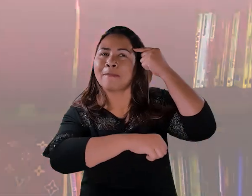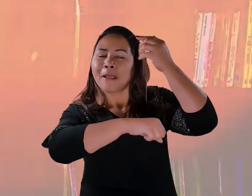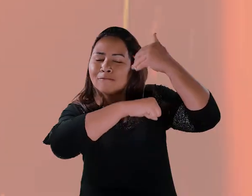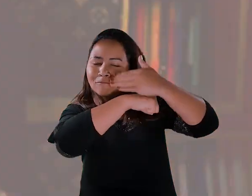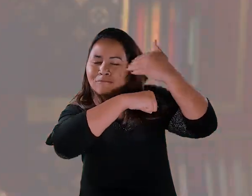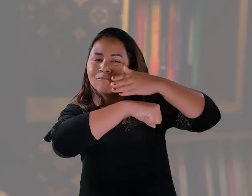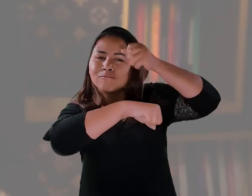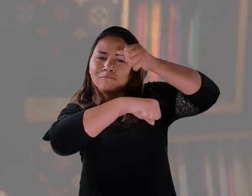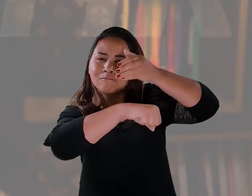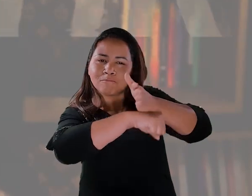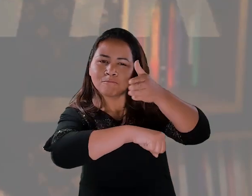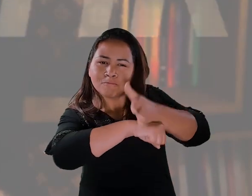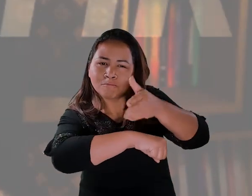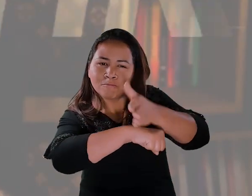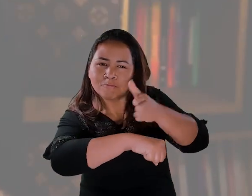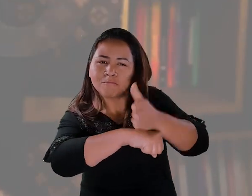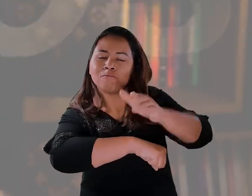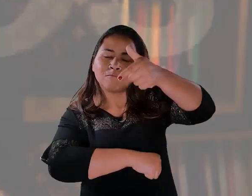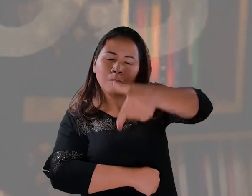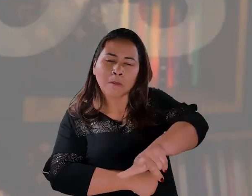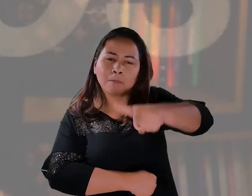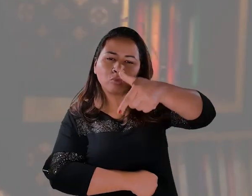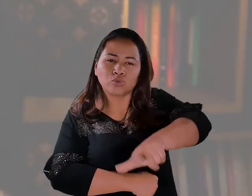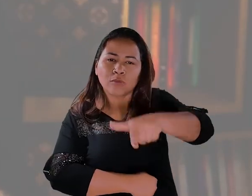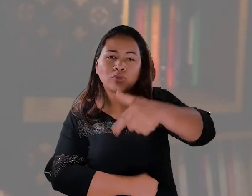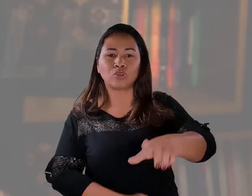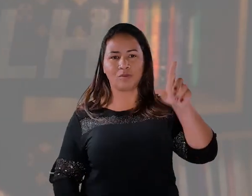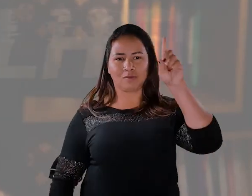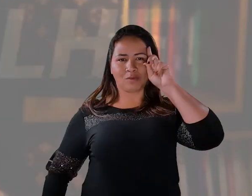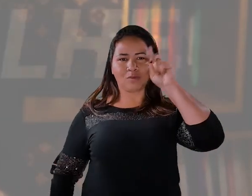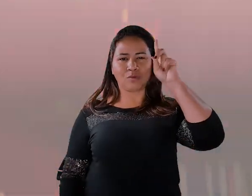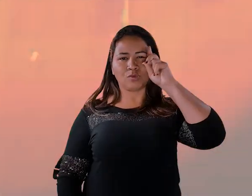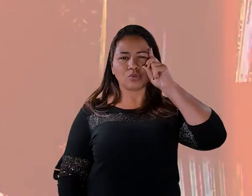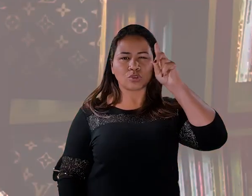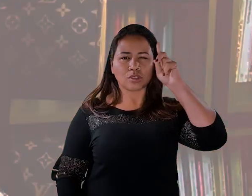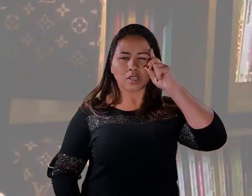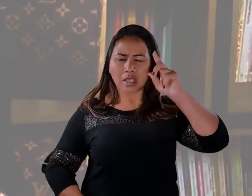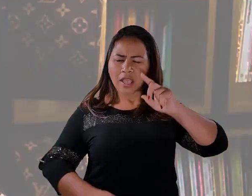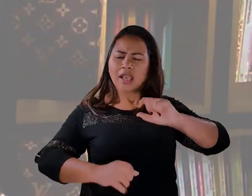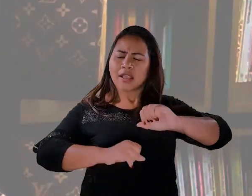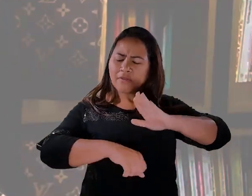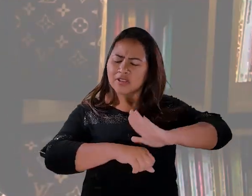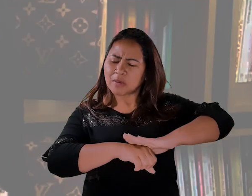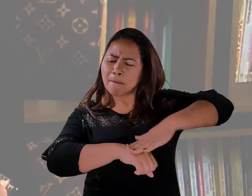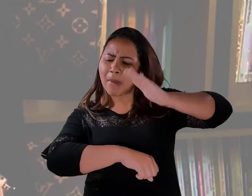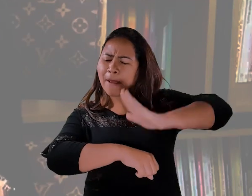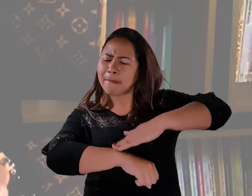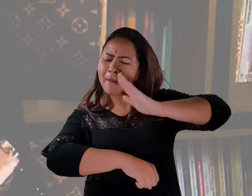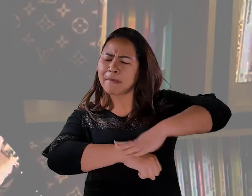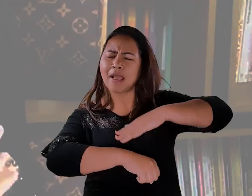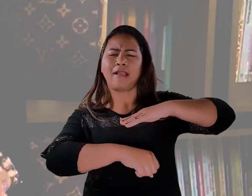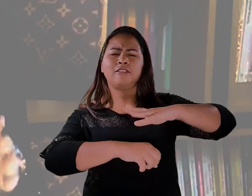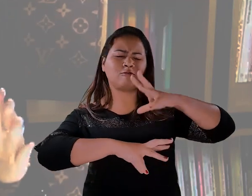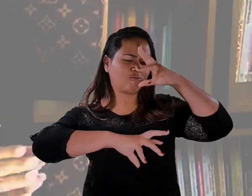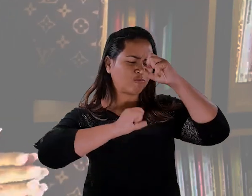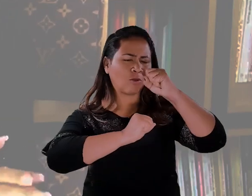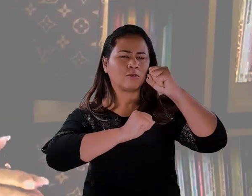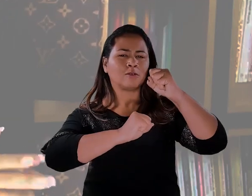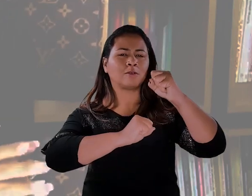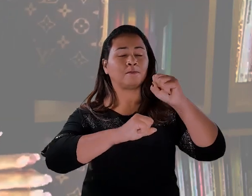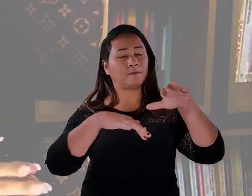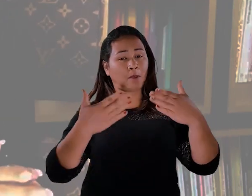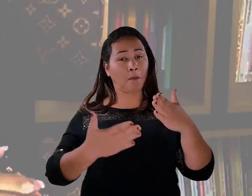dentro. E vai repetir isso todos os dias, cada vez com mais detalhes. Então, para mim, o grande segredo é viver